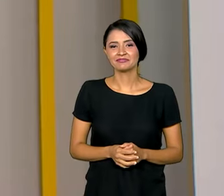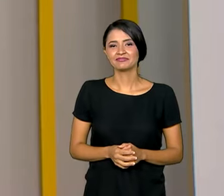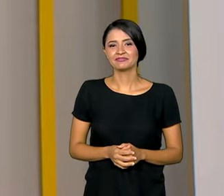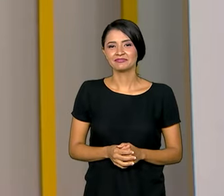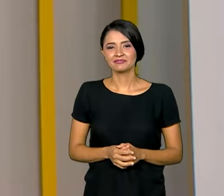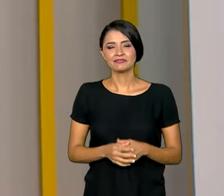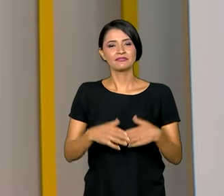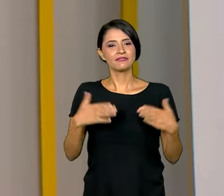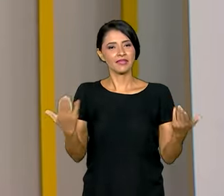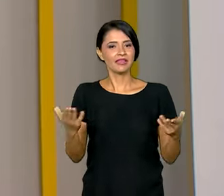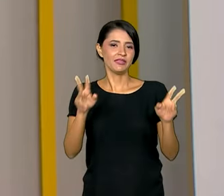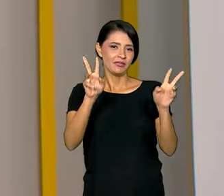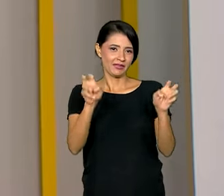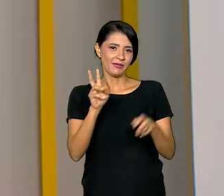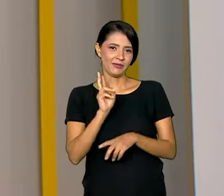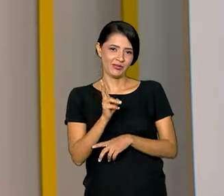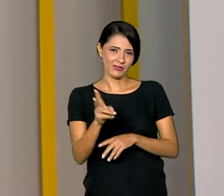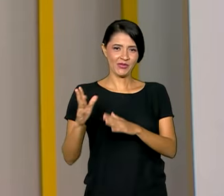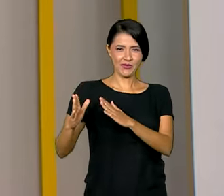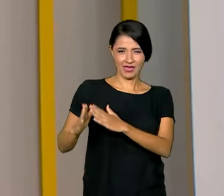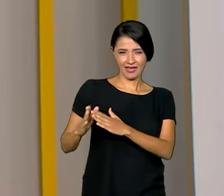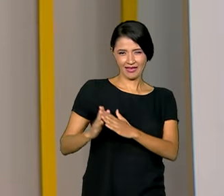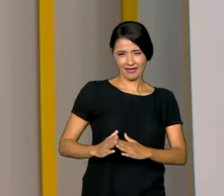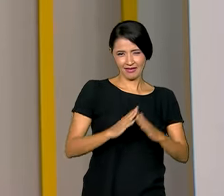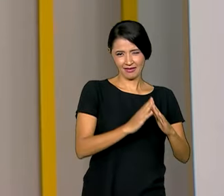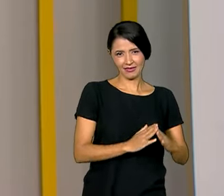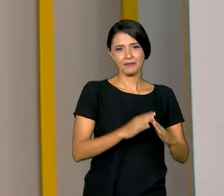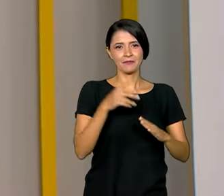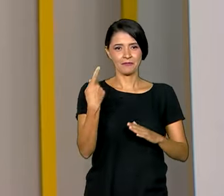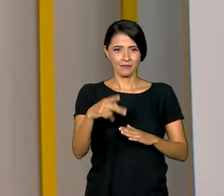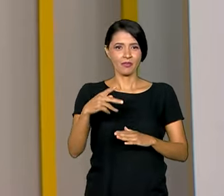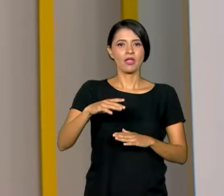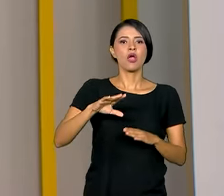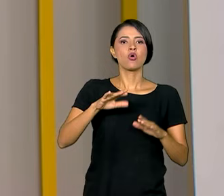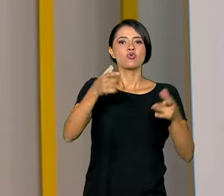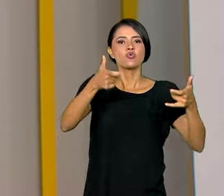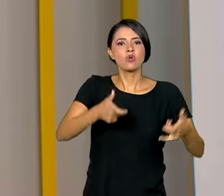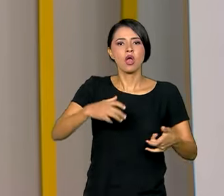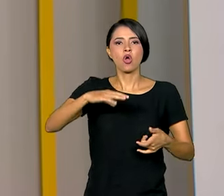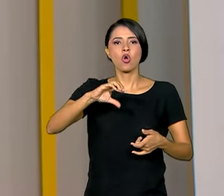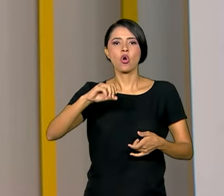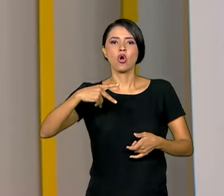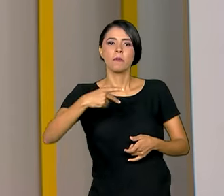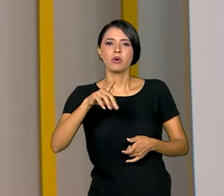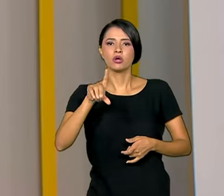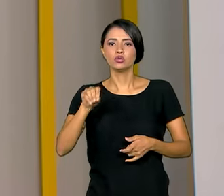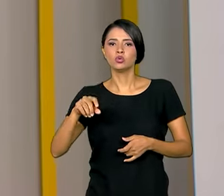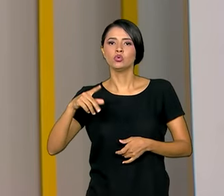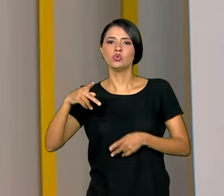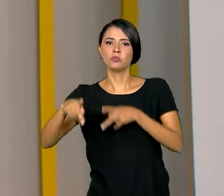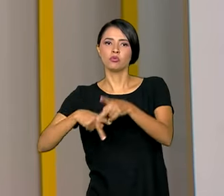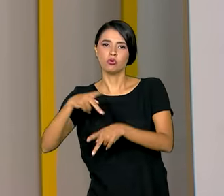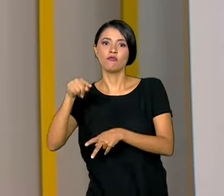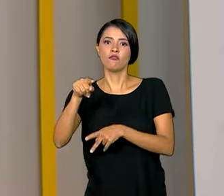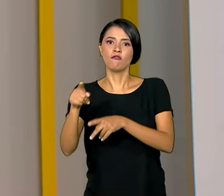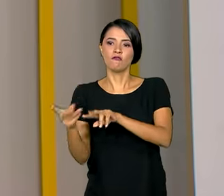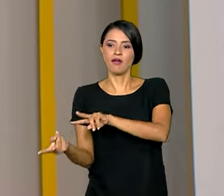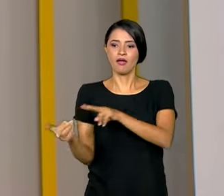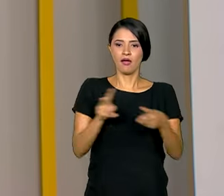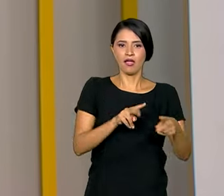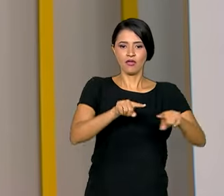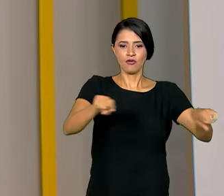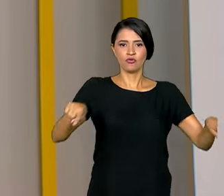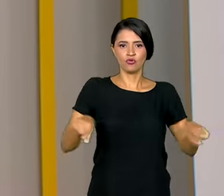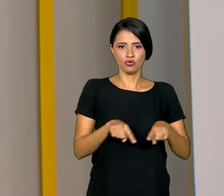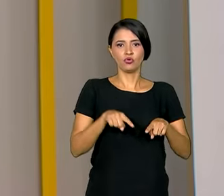E ainda falando de habitação, a ocupação Copa do Povo em São Paulo vai se tornar um conjunto habitacional por